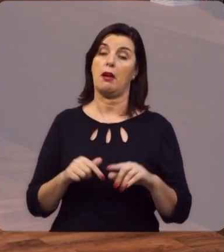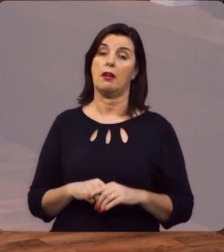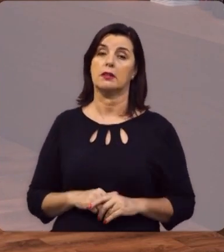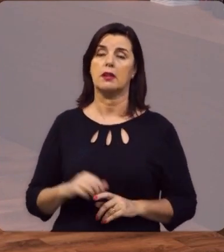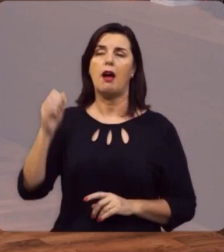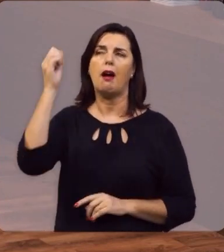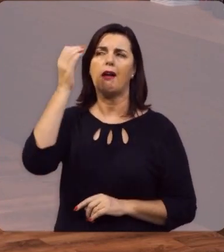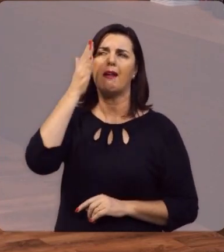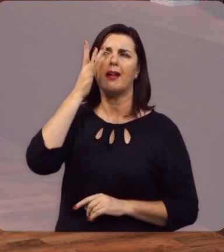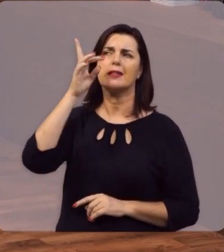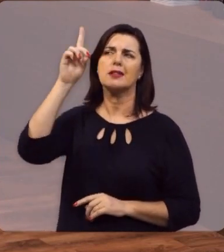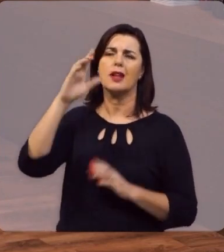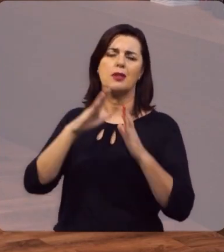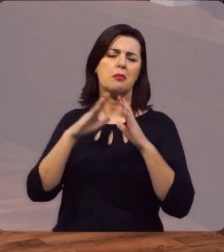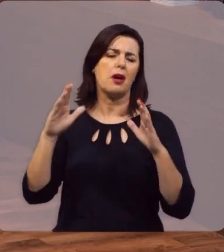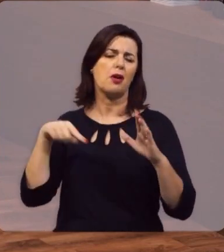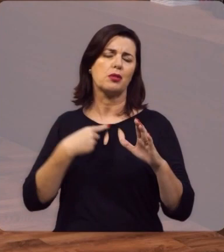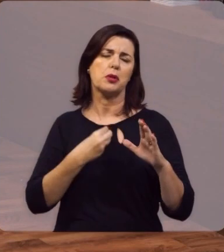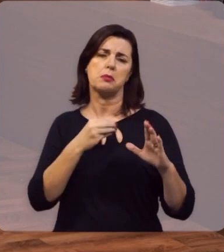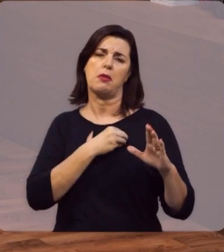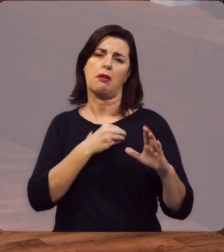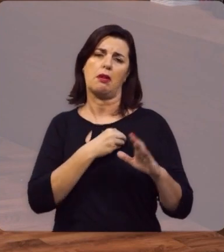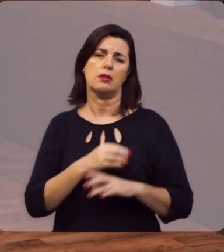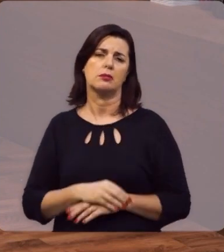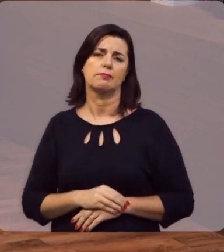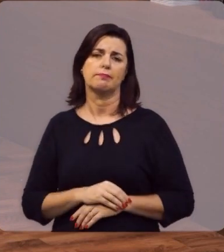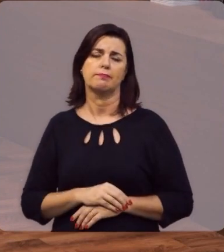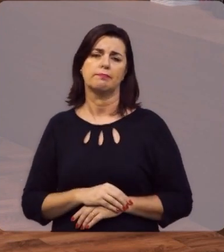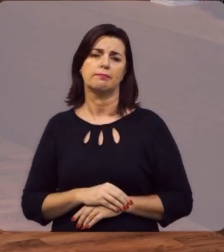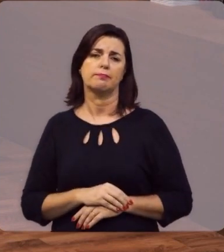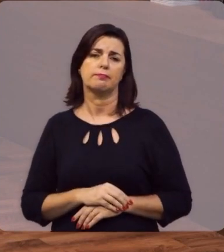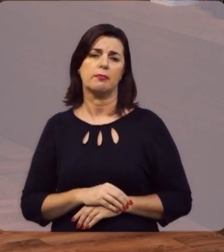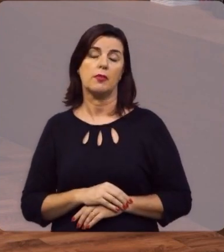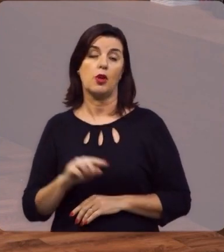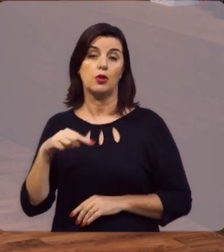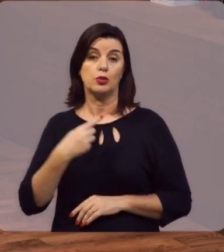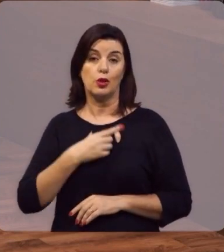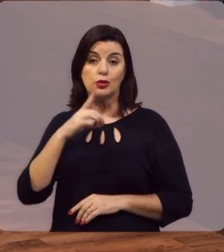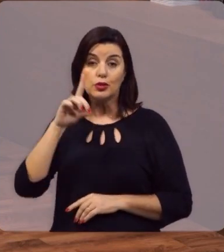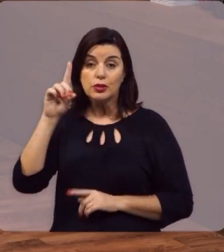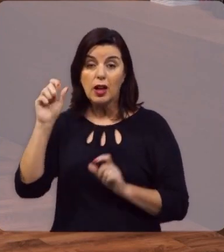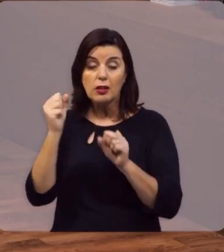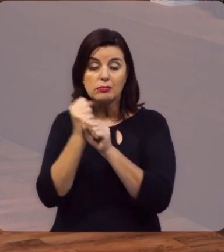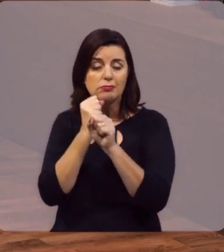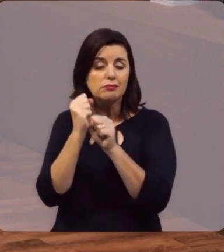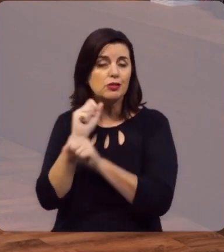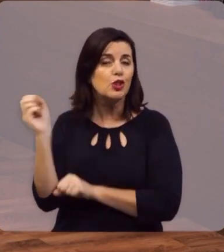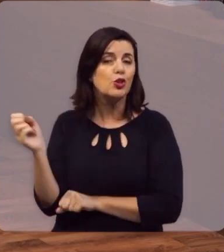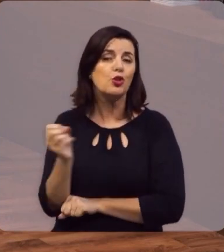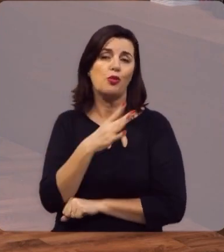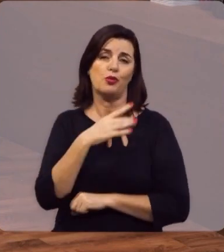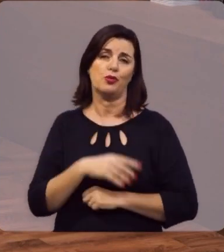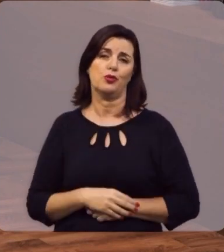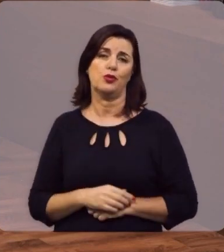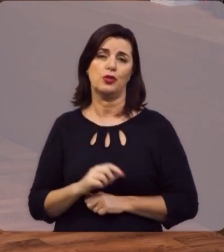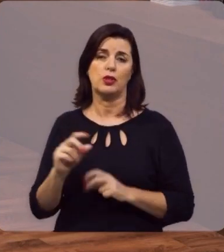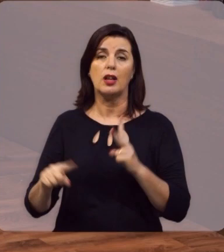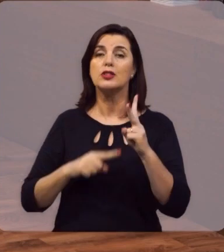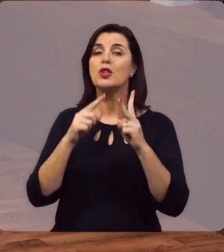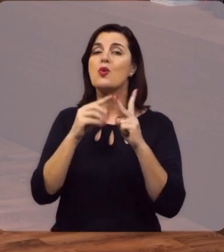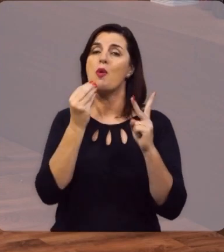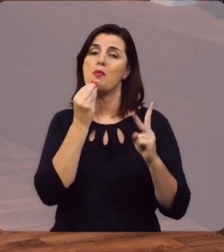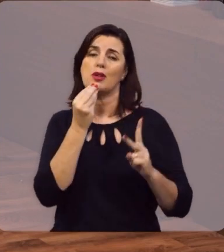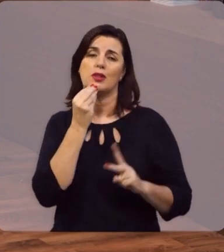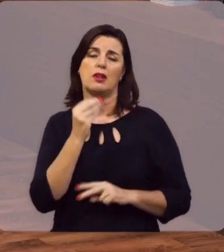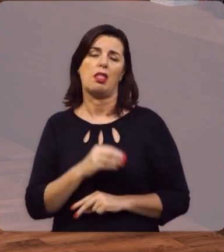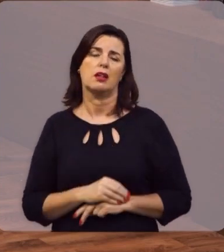porém, a graça de Deus é maior que o nosso pecado, e o nosso Deus é o Deus da restauração, o